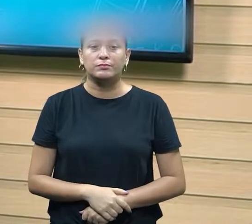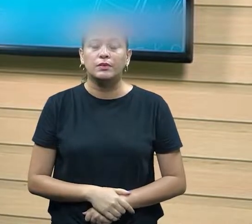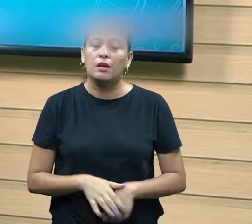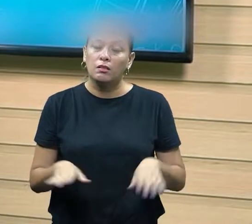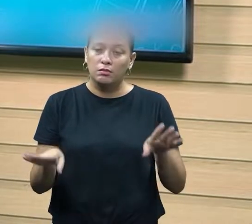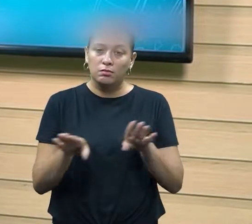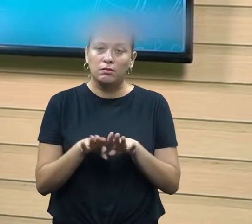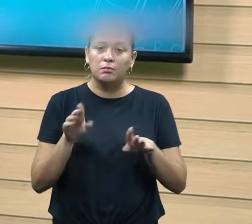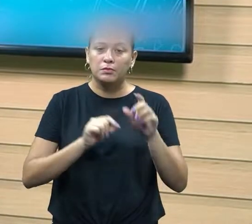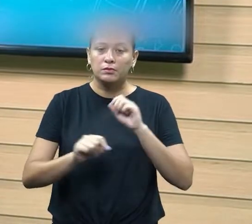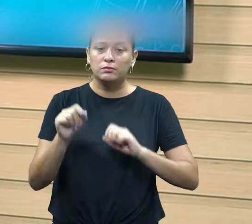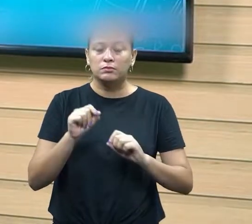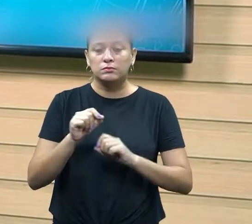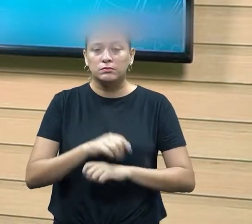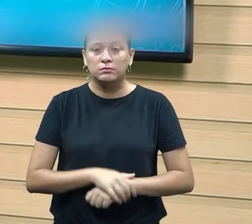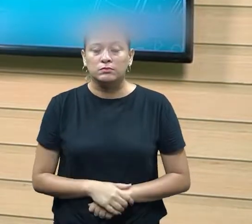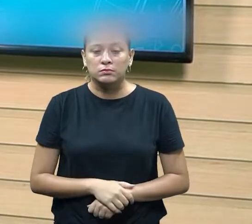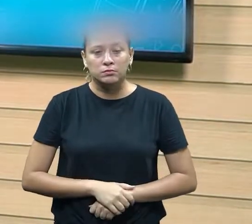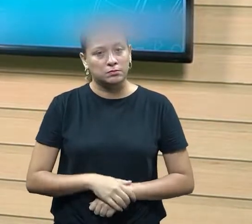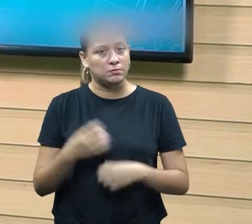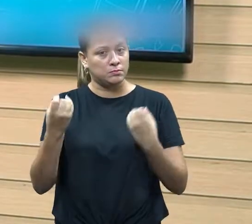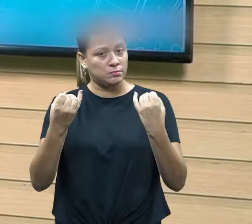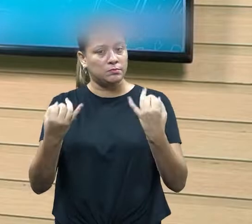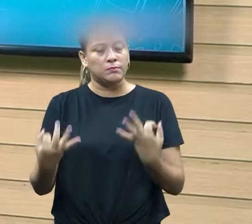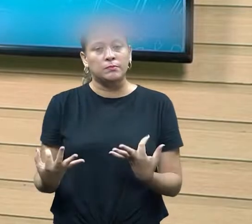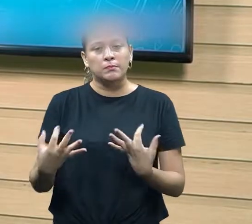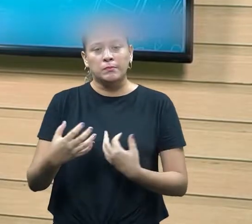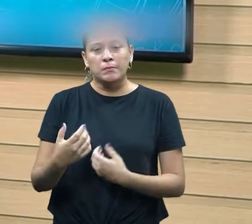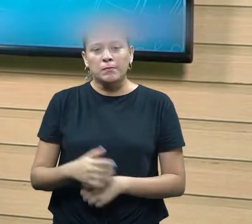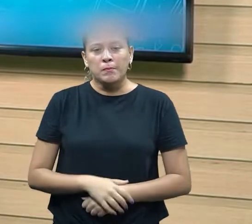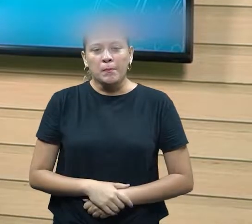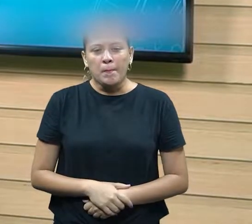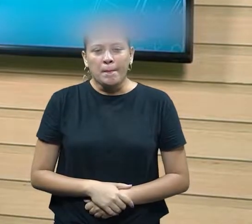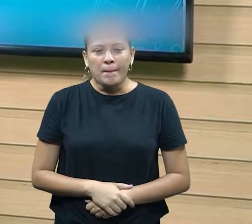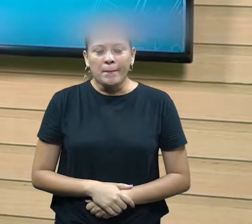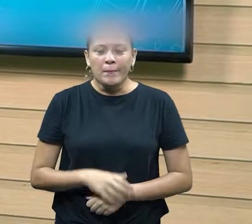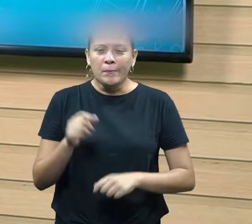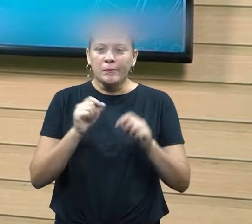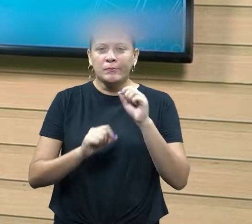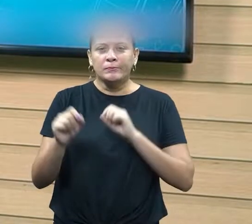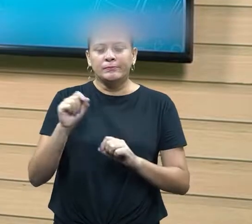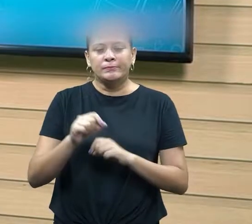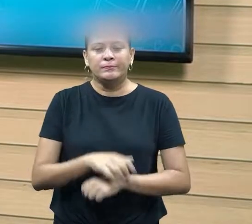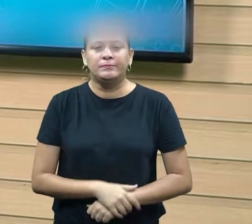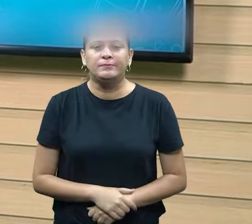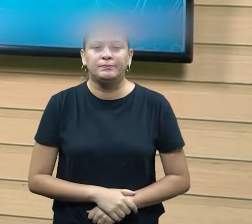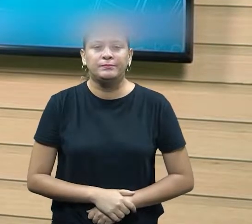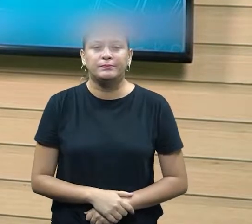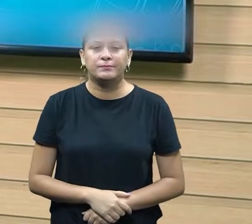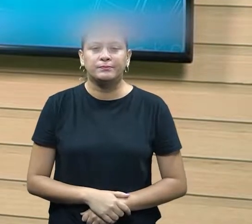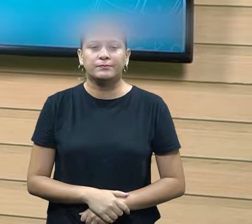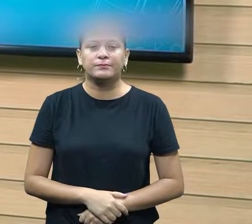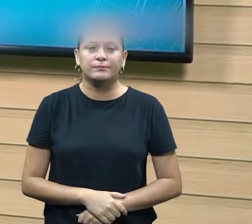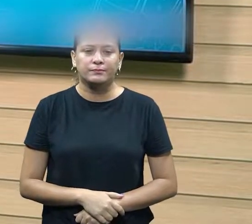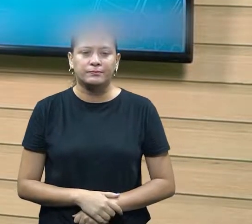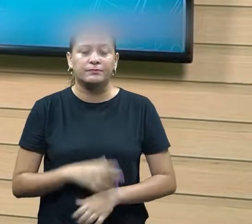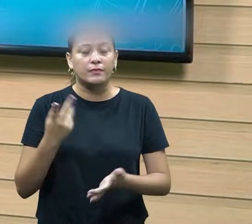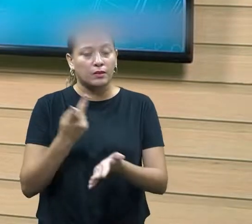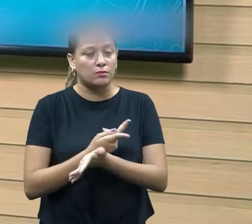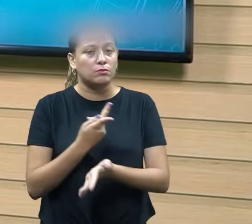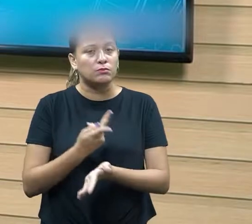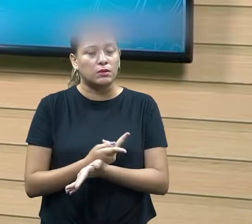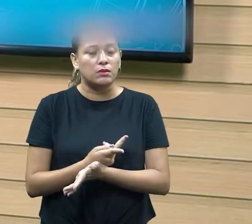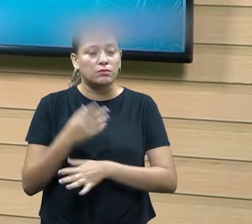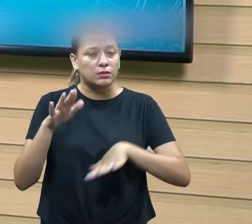justificar a sua existência então é um equívoco que nós ser humanos muitas das vezes quando